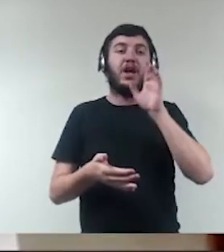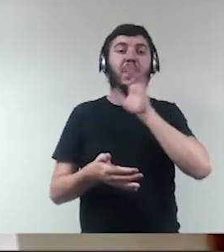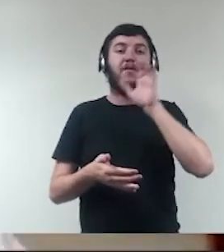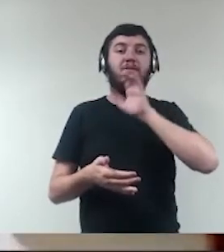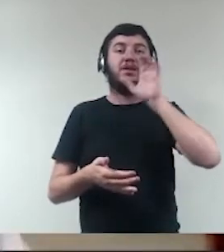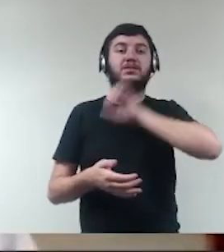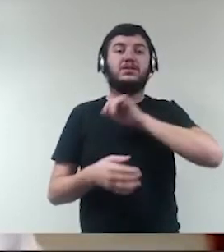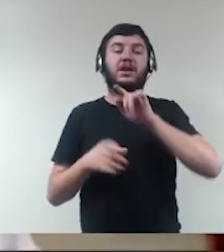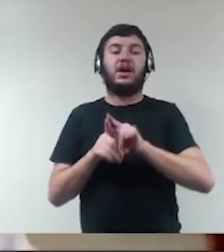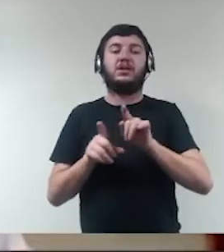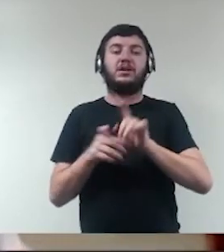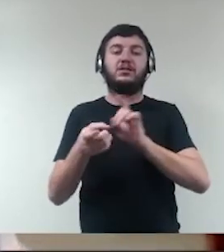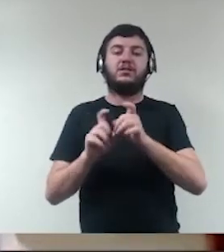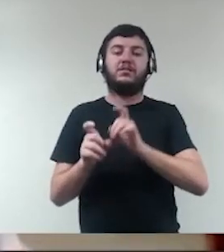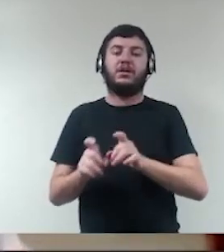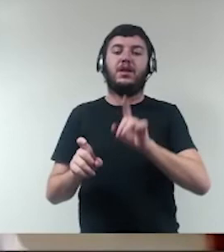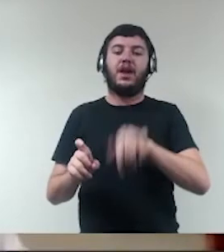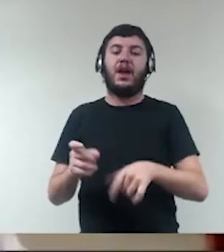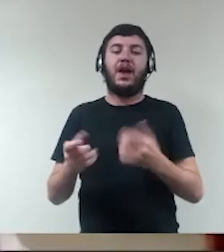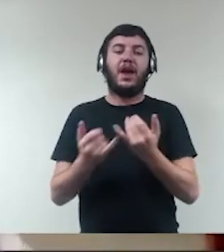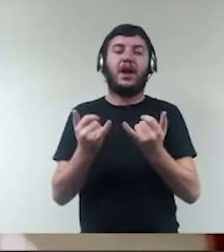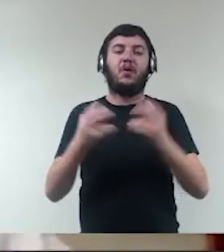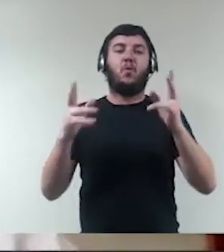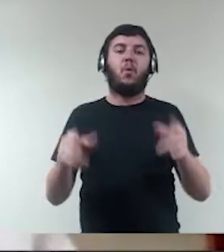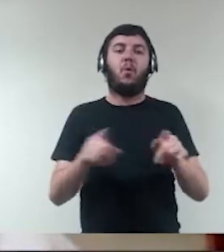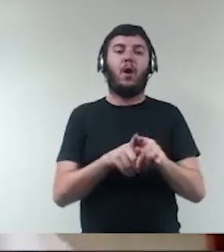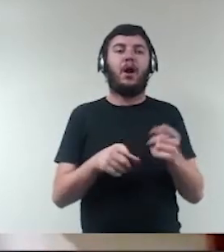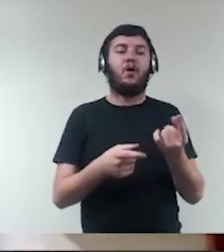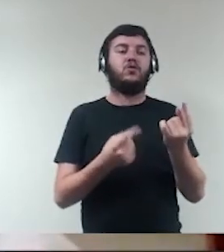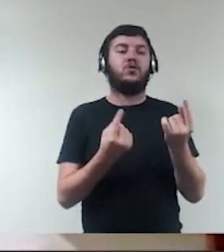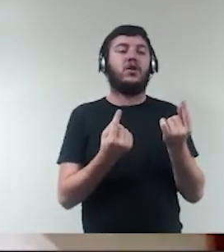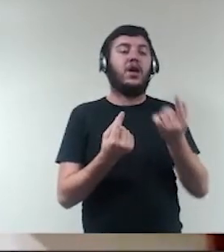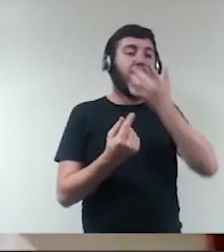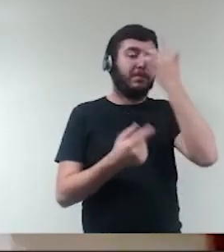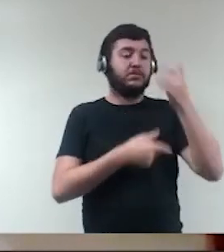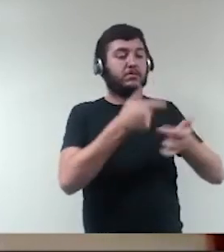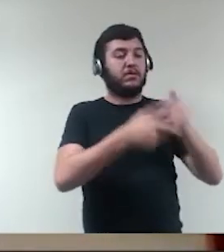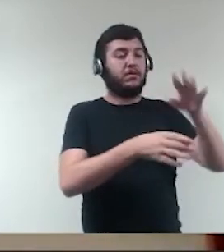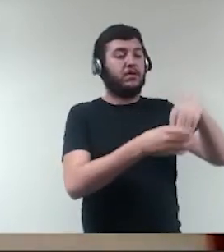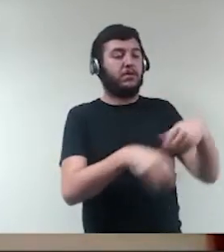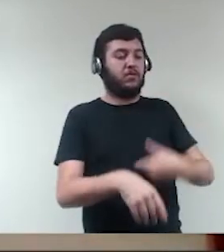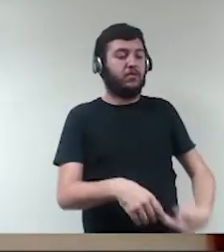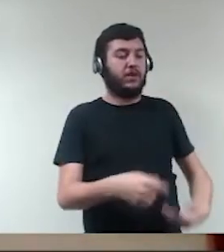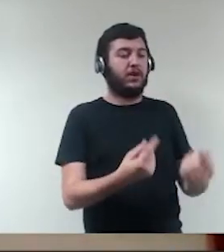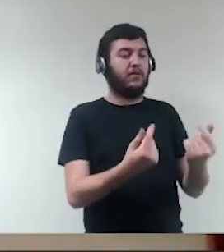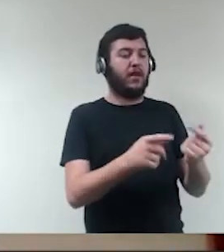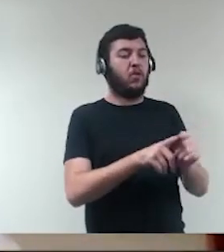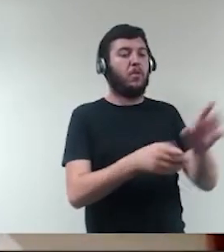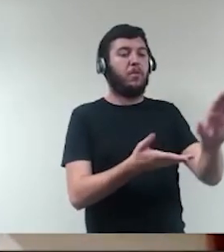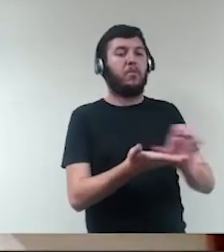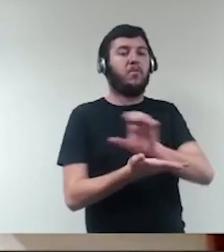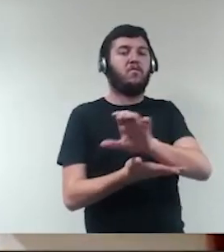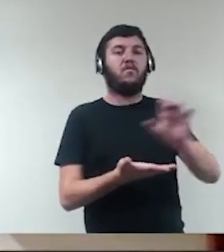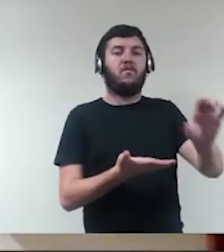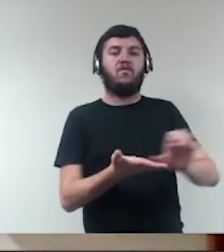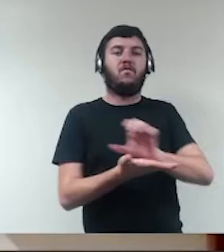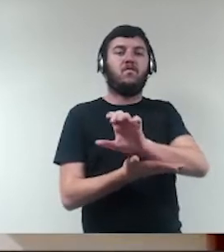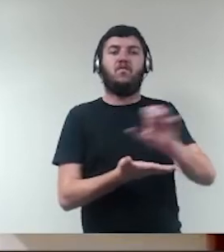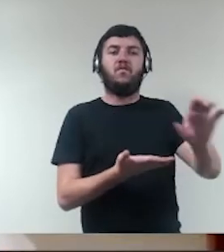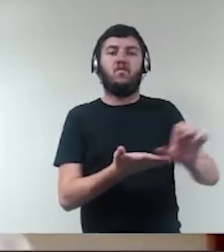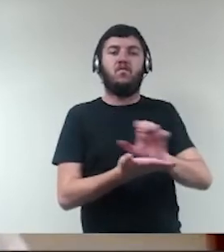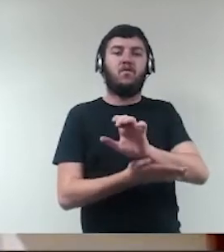o eventual desvio de recursos públicos feitos por agentes públicos que não tenham que não que não hajam de forma